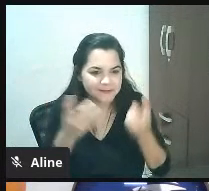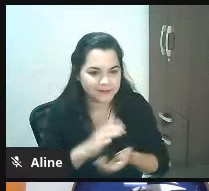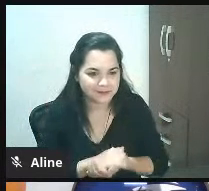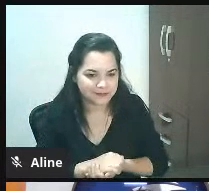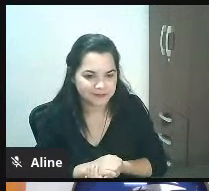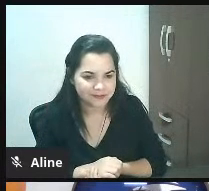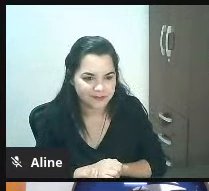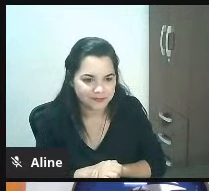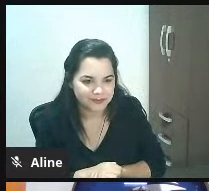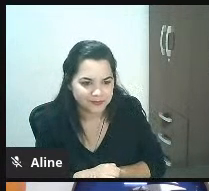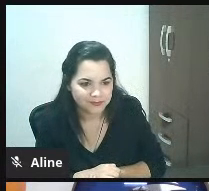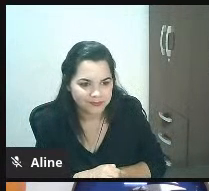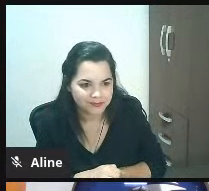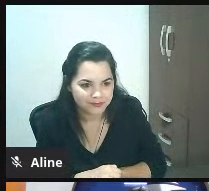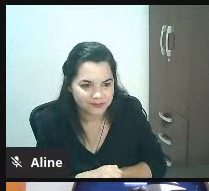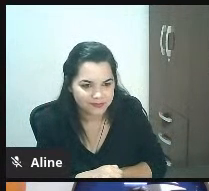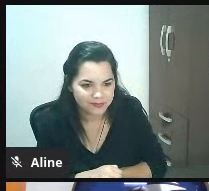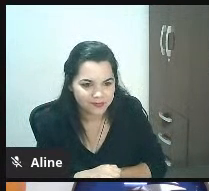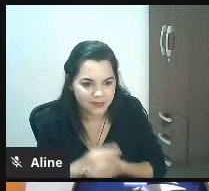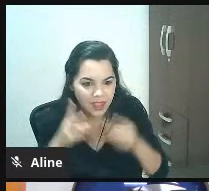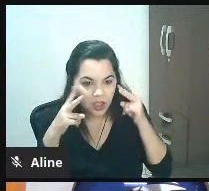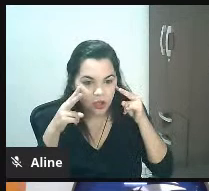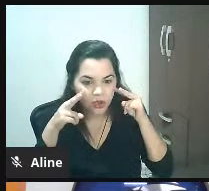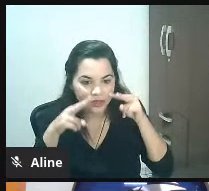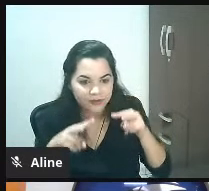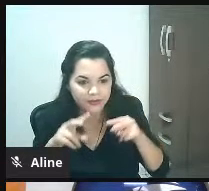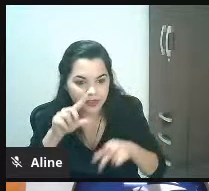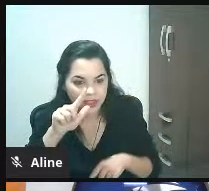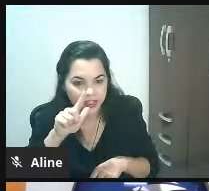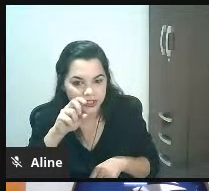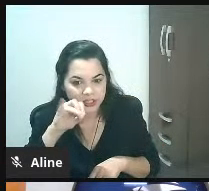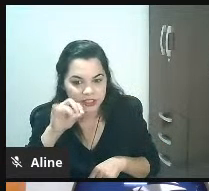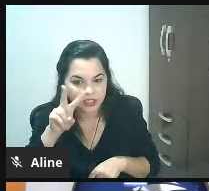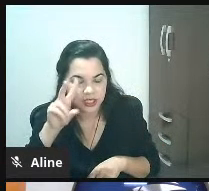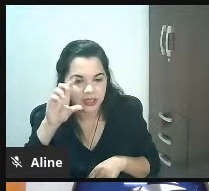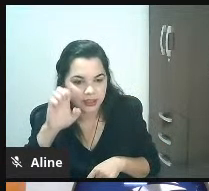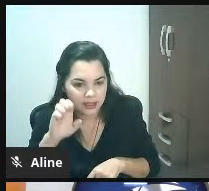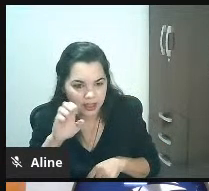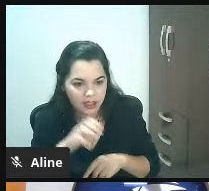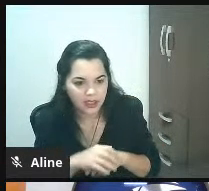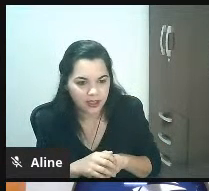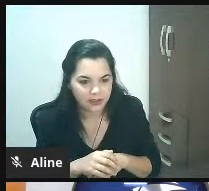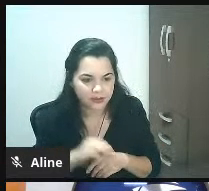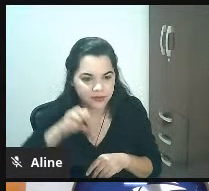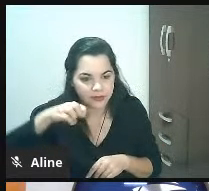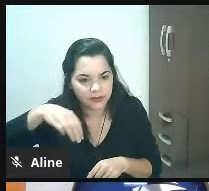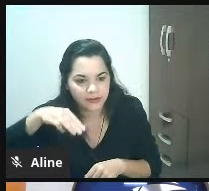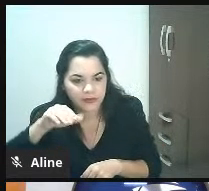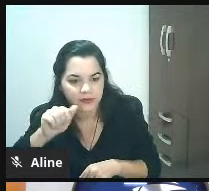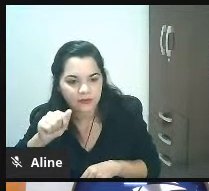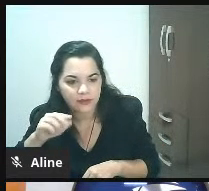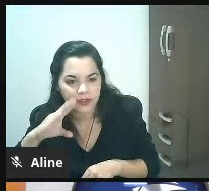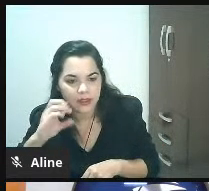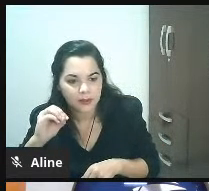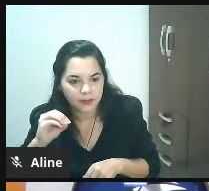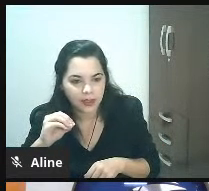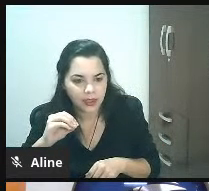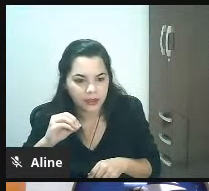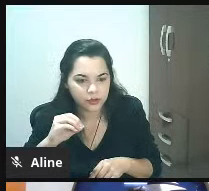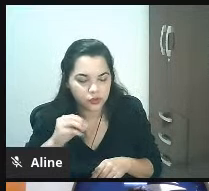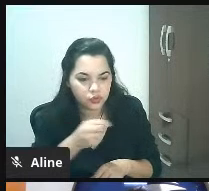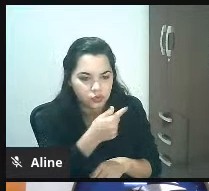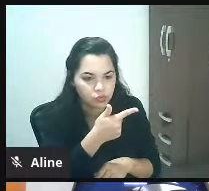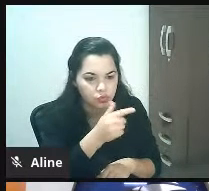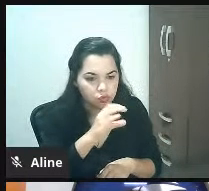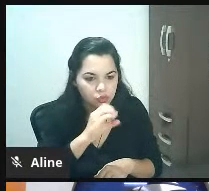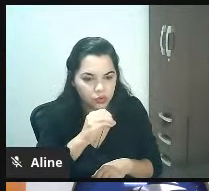olha o termo live se você comparar no Google entre março e julho de 2019 contra março e julho de 2020 cresceu